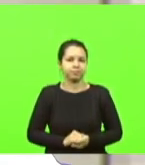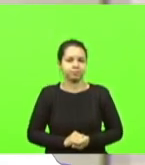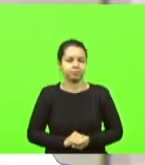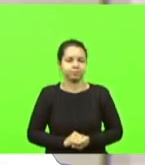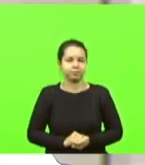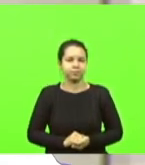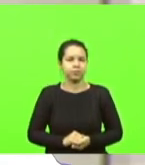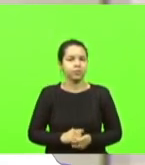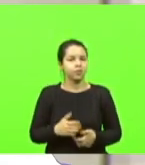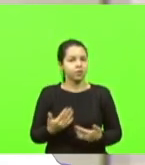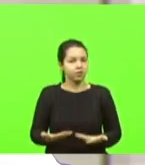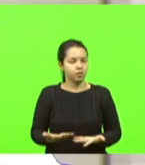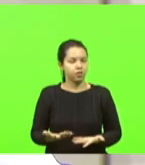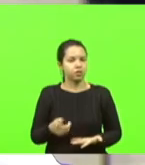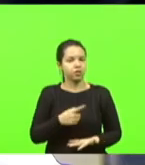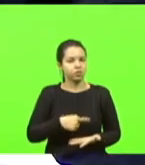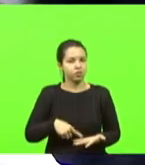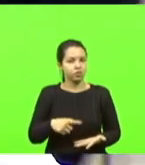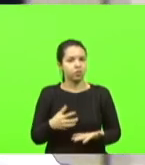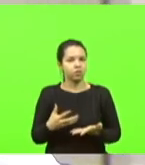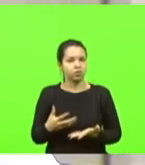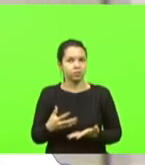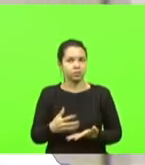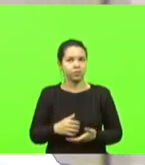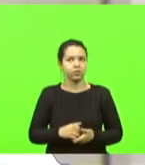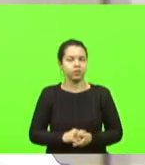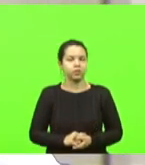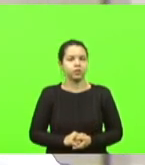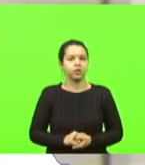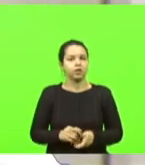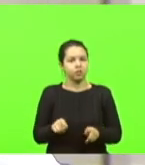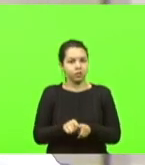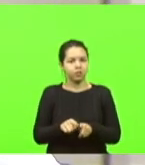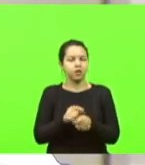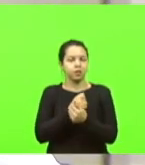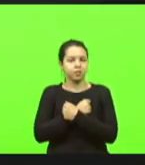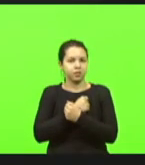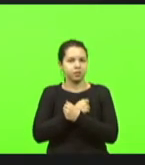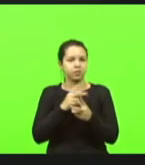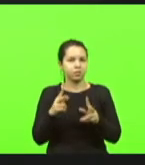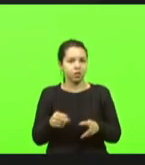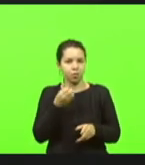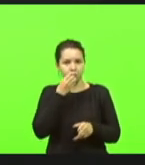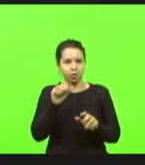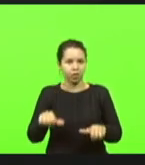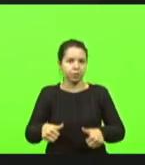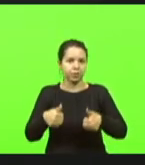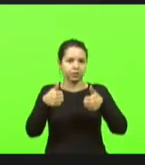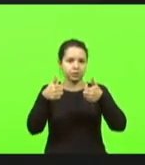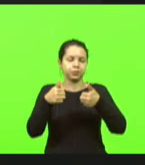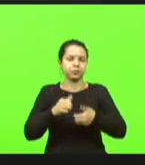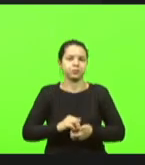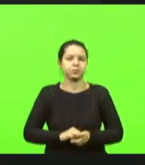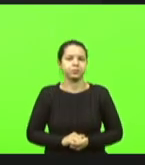Mas esperamos que tenha... Da mesma forma, vale o abraço. Boa recuperação. Boa recuperação.